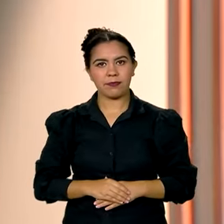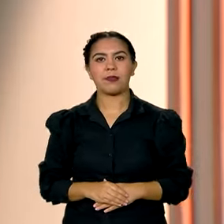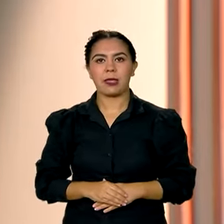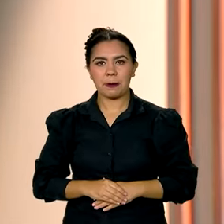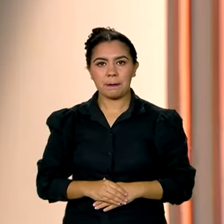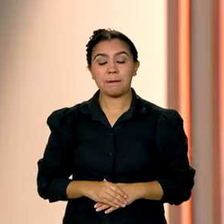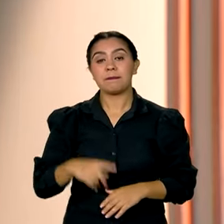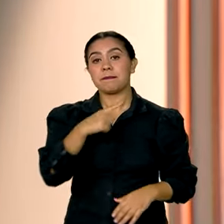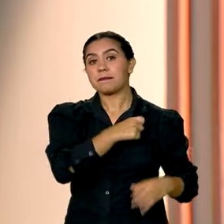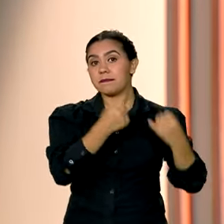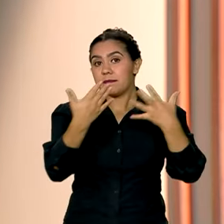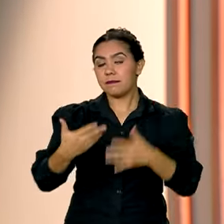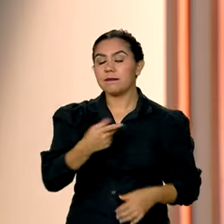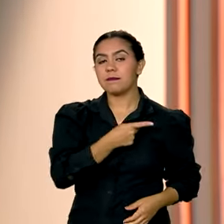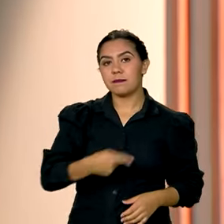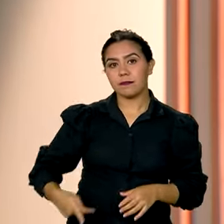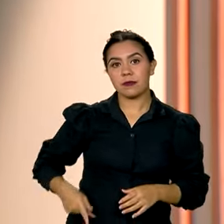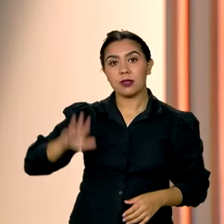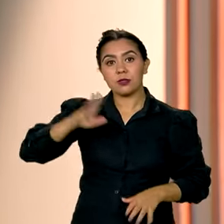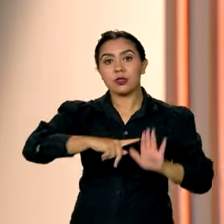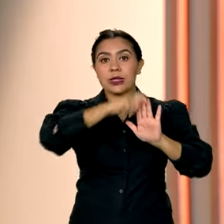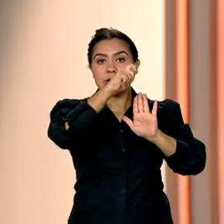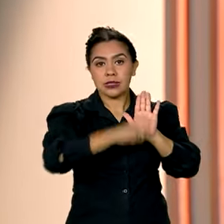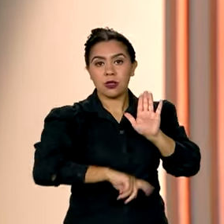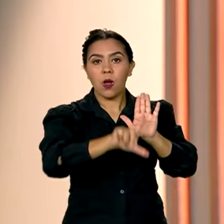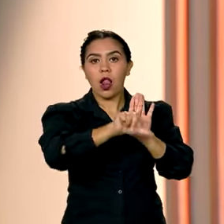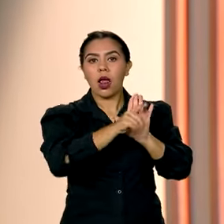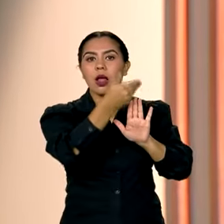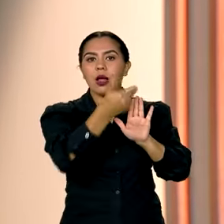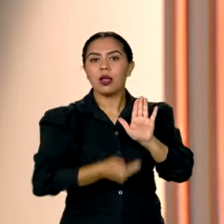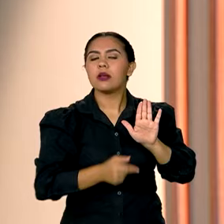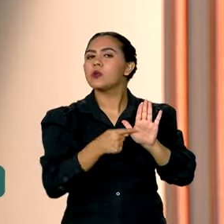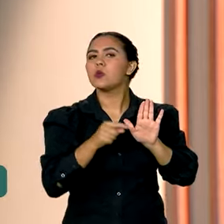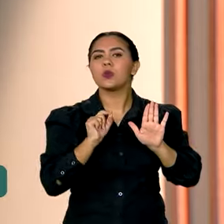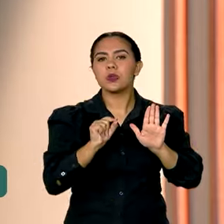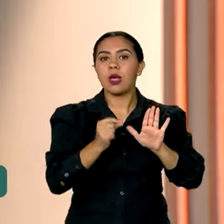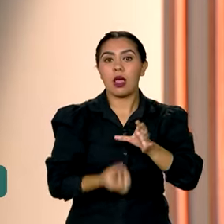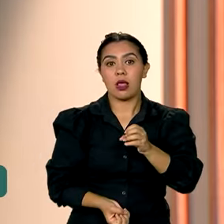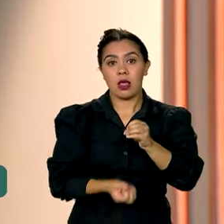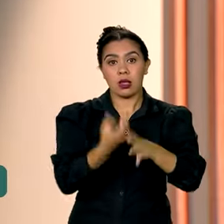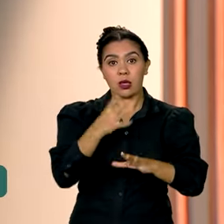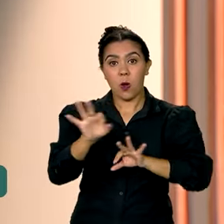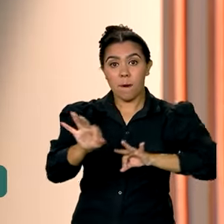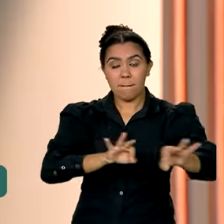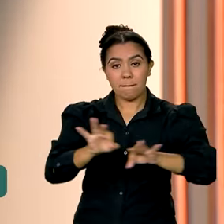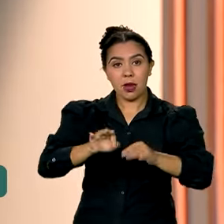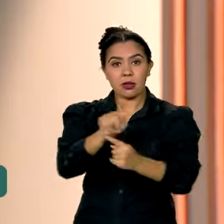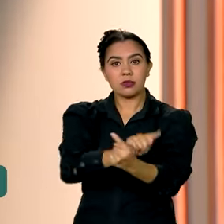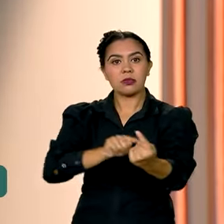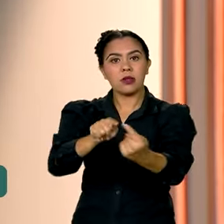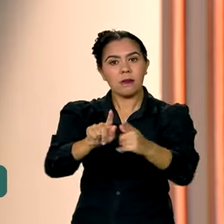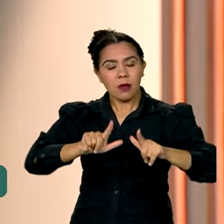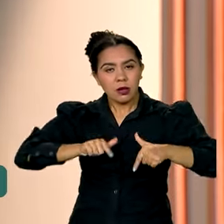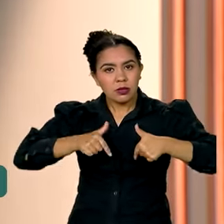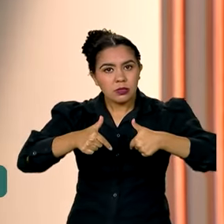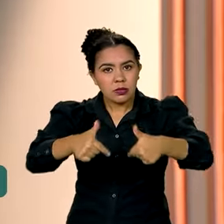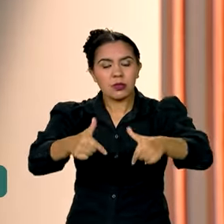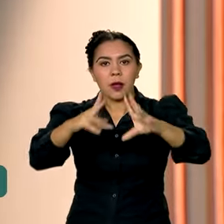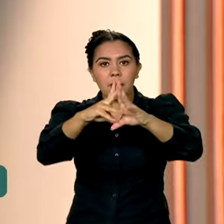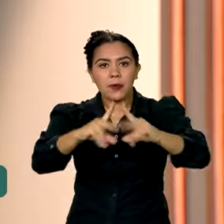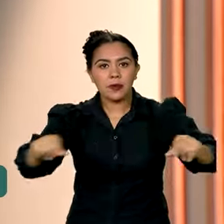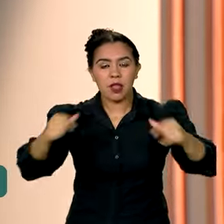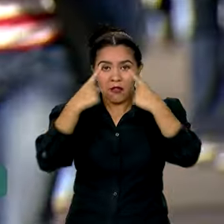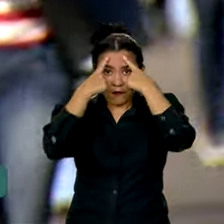O presidente Lula sancionou a lei que cria um plano de metas para o enfrentamento integrado da violência doméstica e